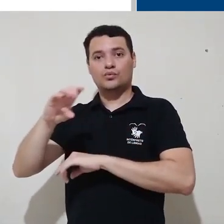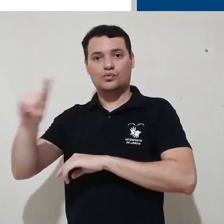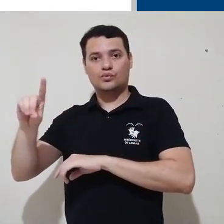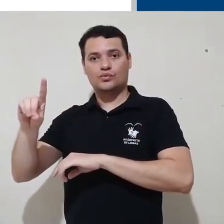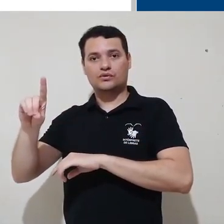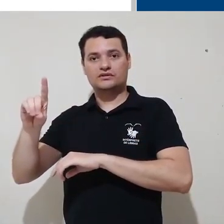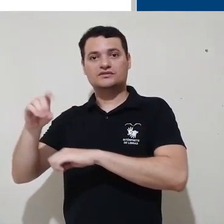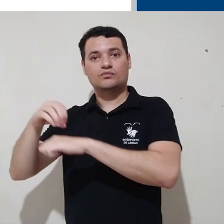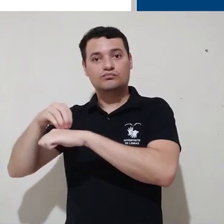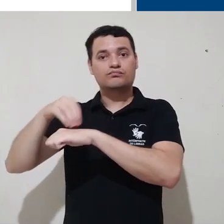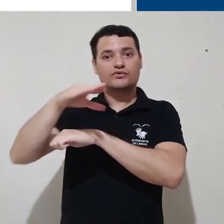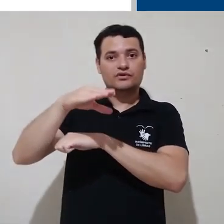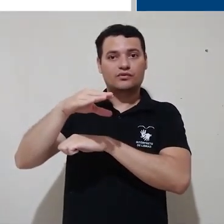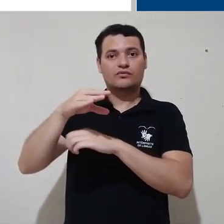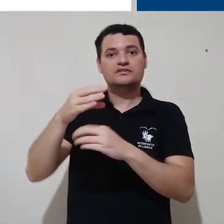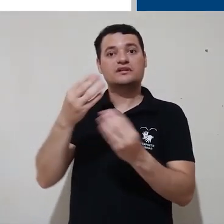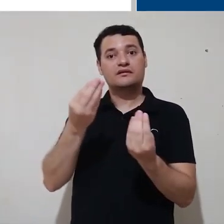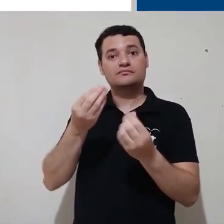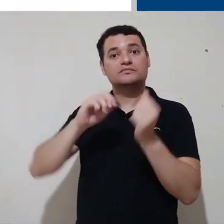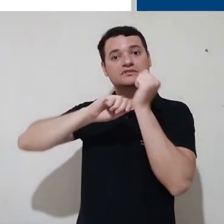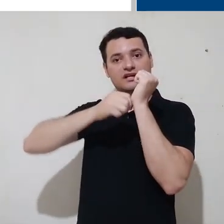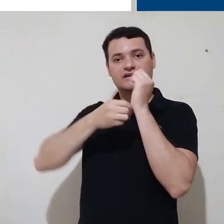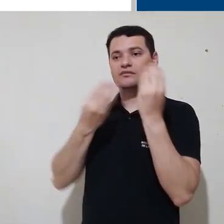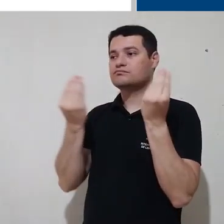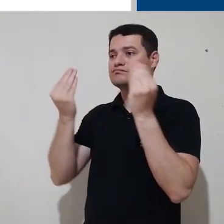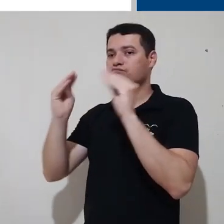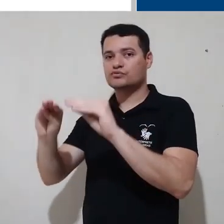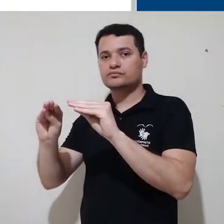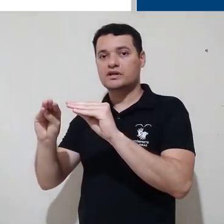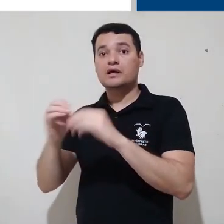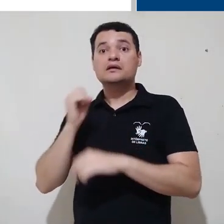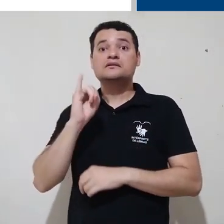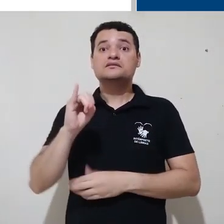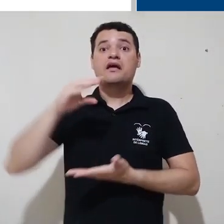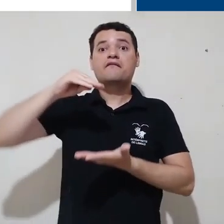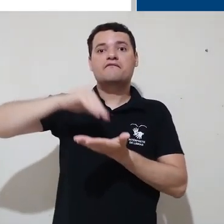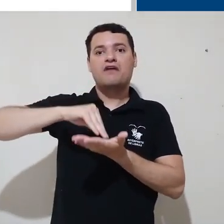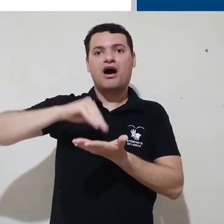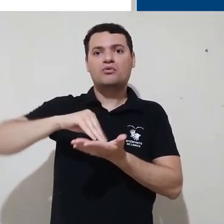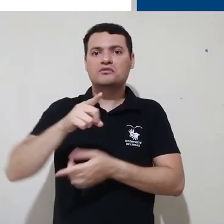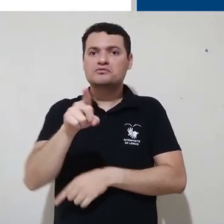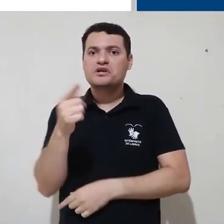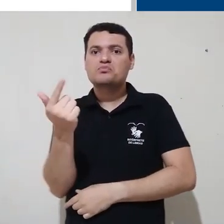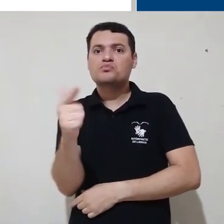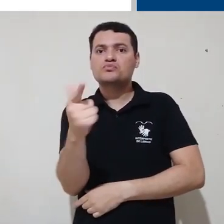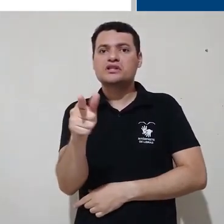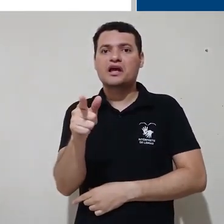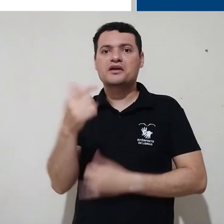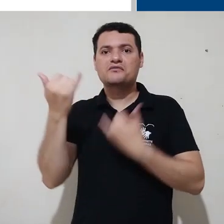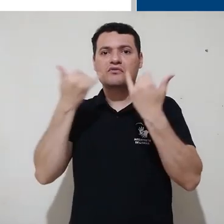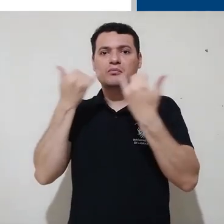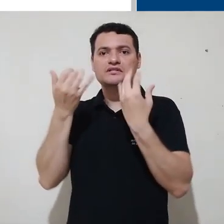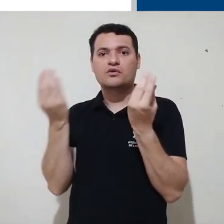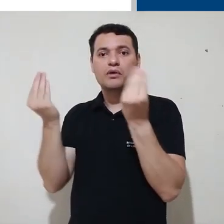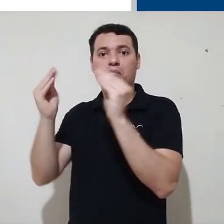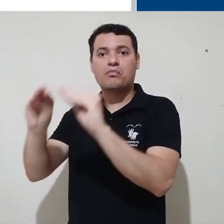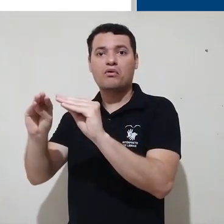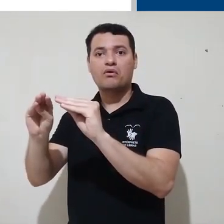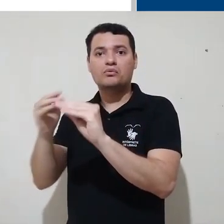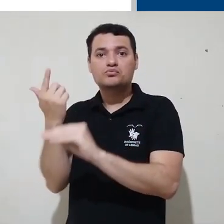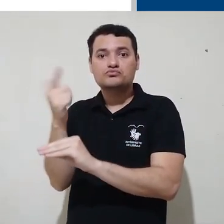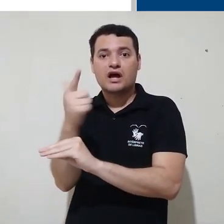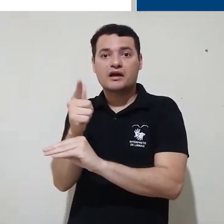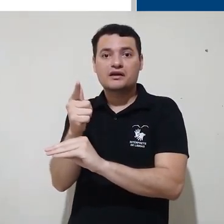pela coordenação do curso. Caso você não tenha os dados para fazer acesso à